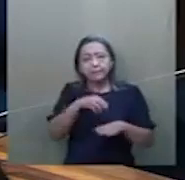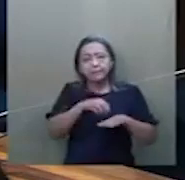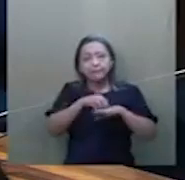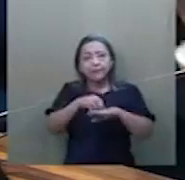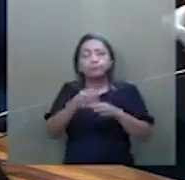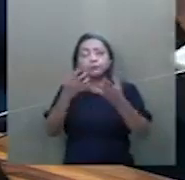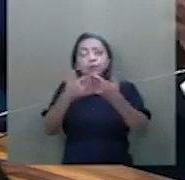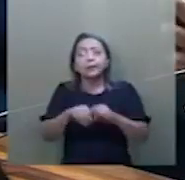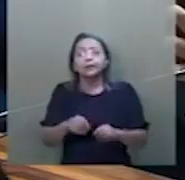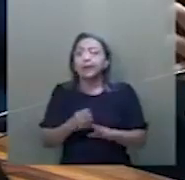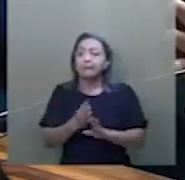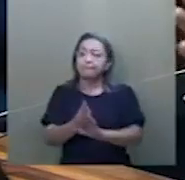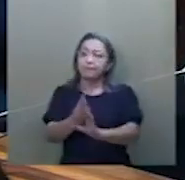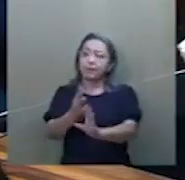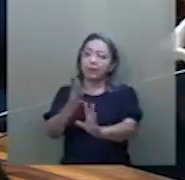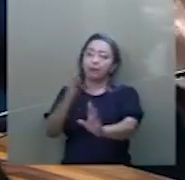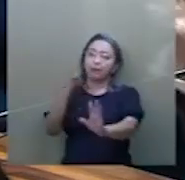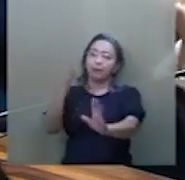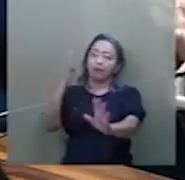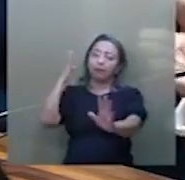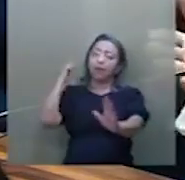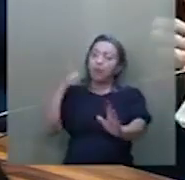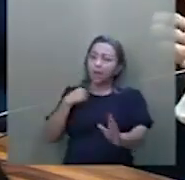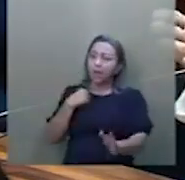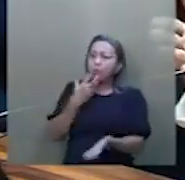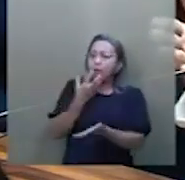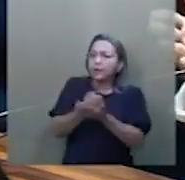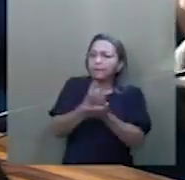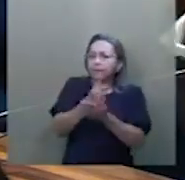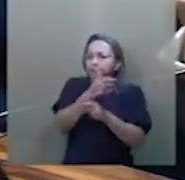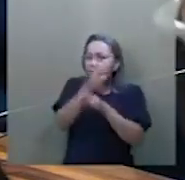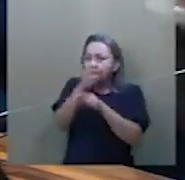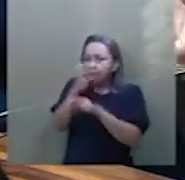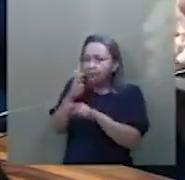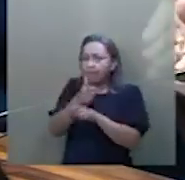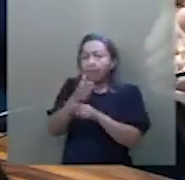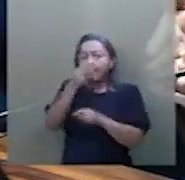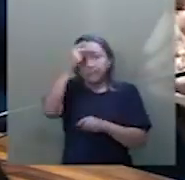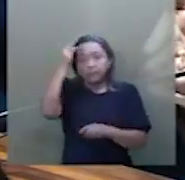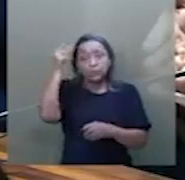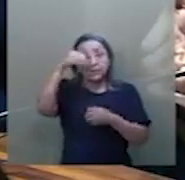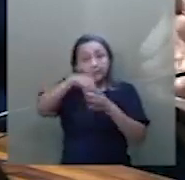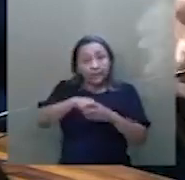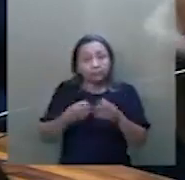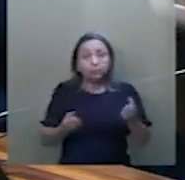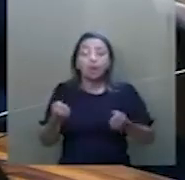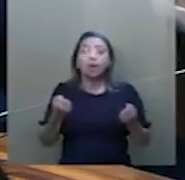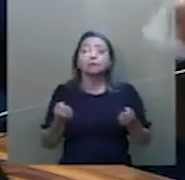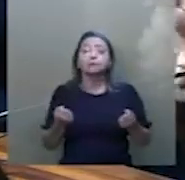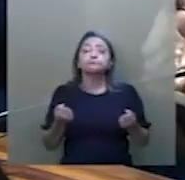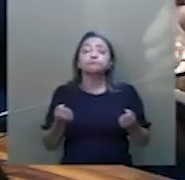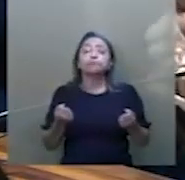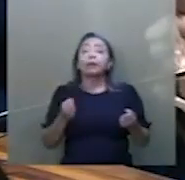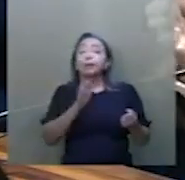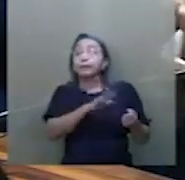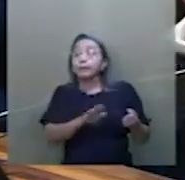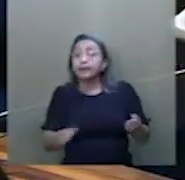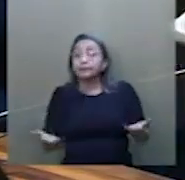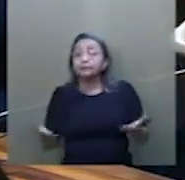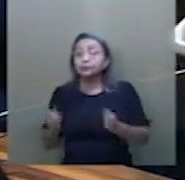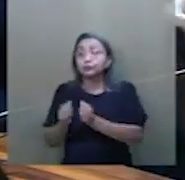a fila quilométrica. Eu gravei de lá pessoas dentro dos carros, com crianças,